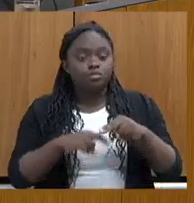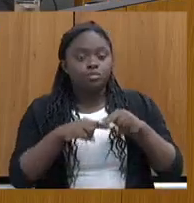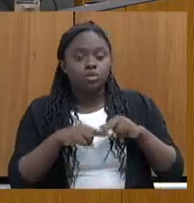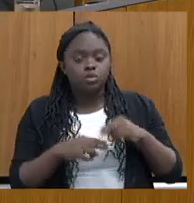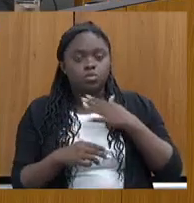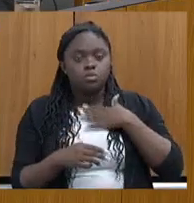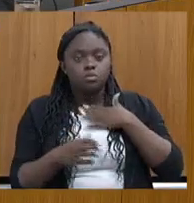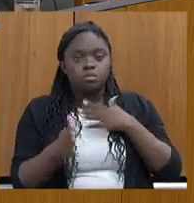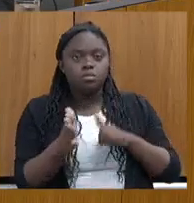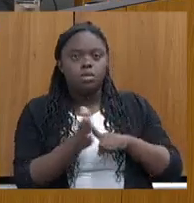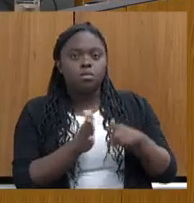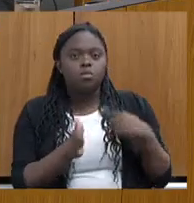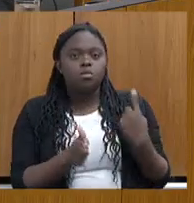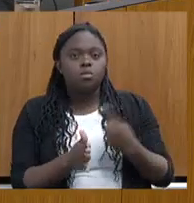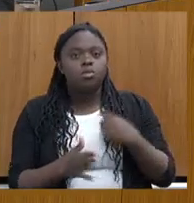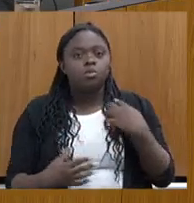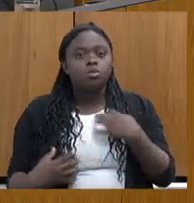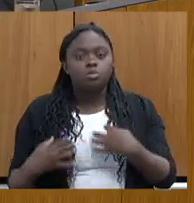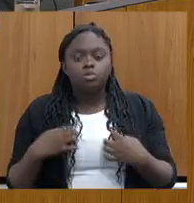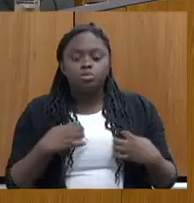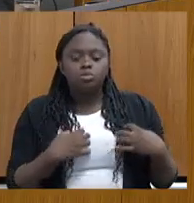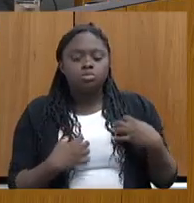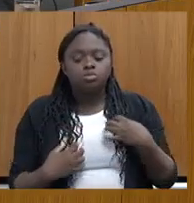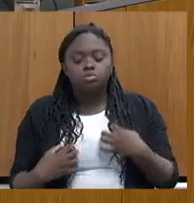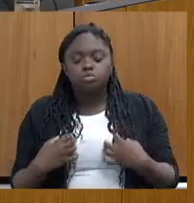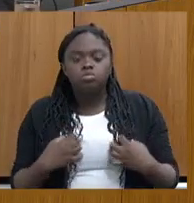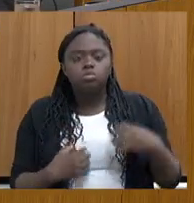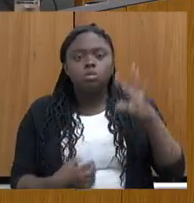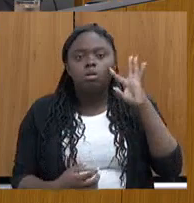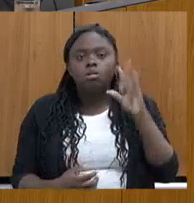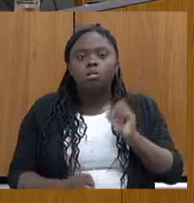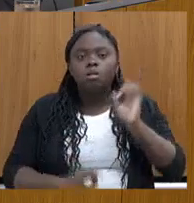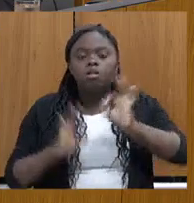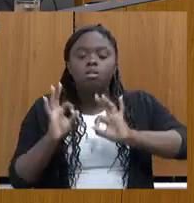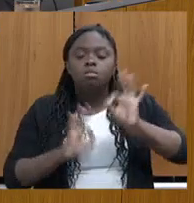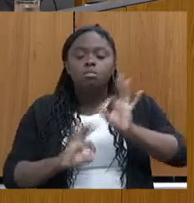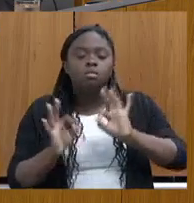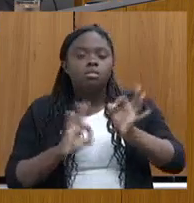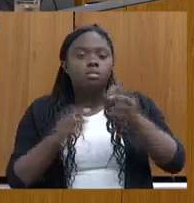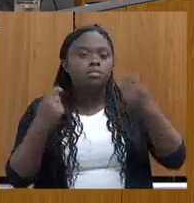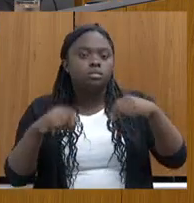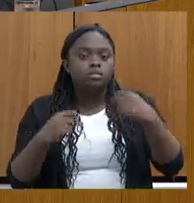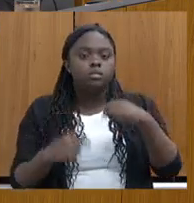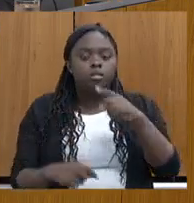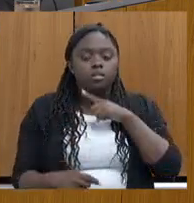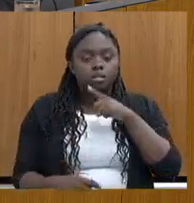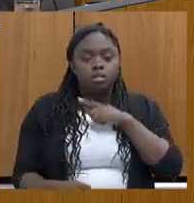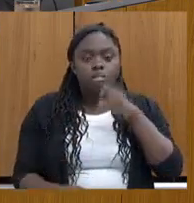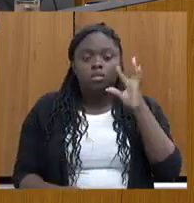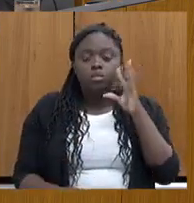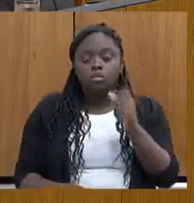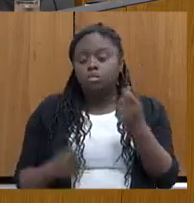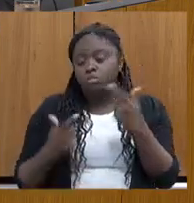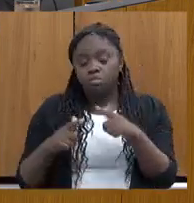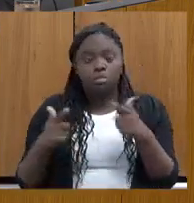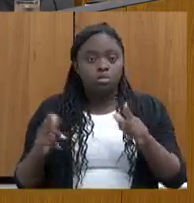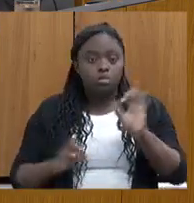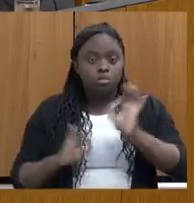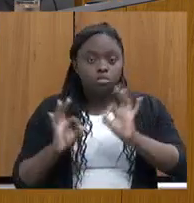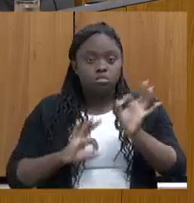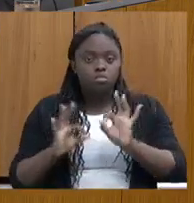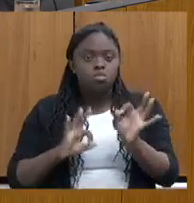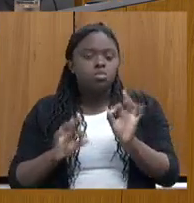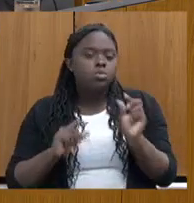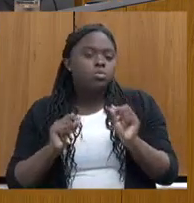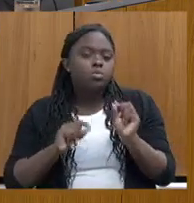incomodados. Sim. E eu acho que o planejamento tem que existir em tudo na vida. Claro. E eu acho que nunca tivemos um planejamento pensando